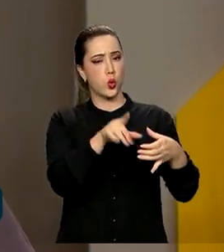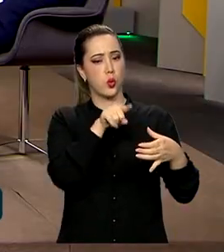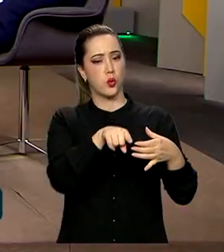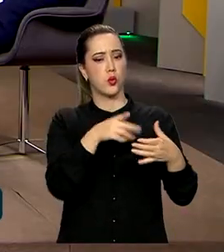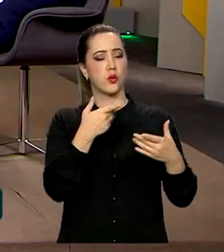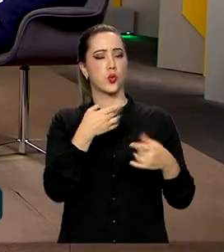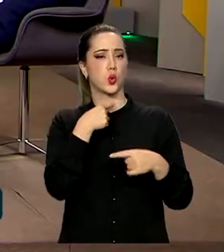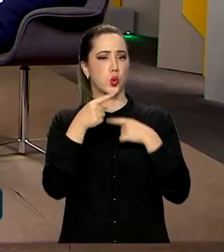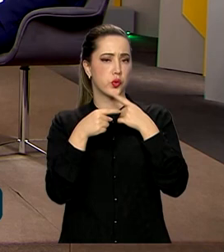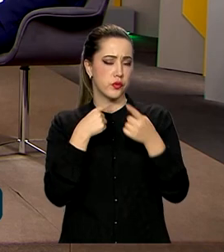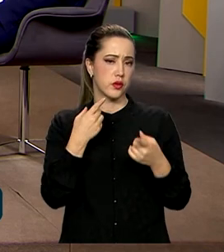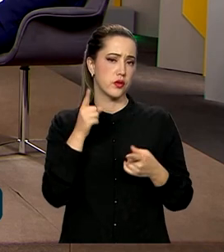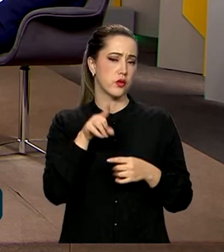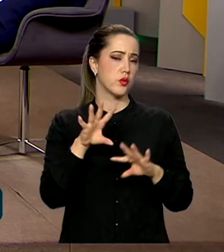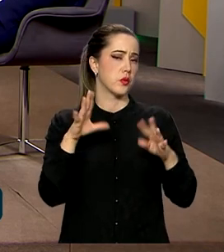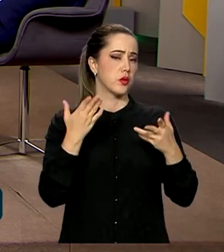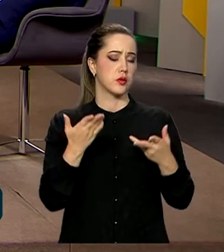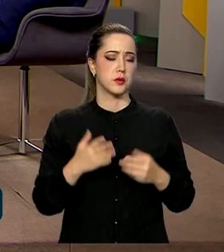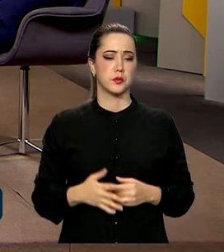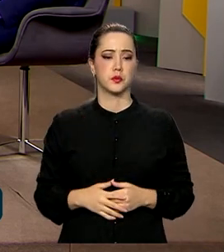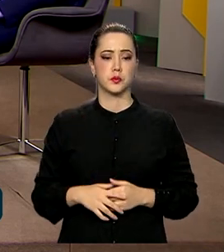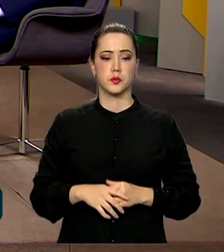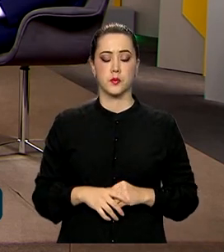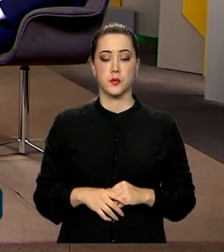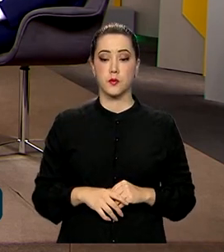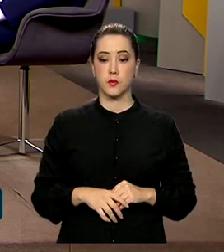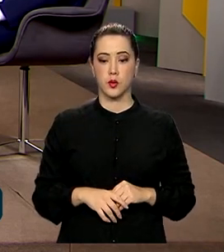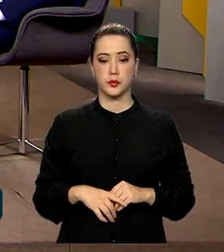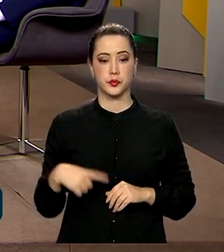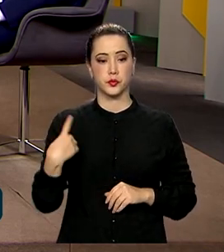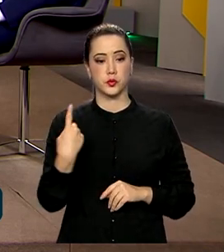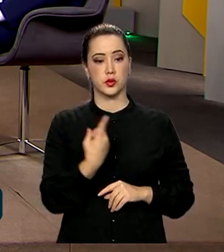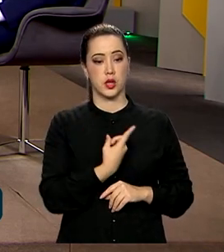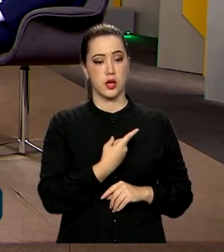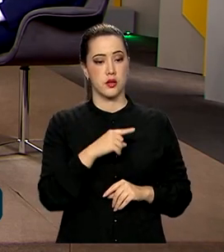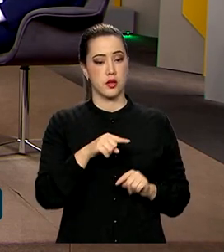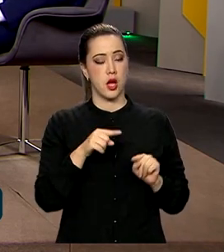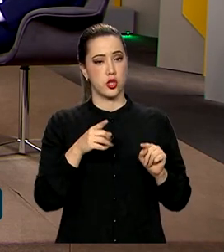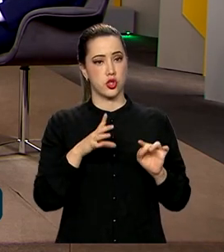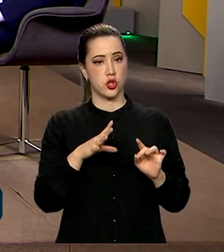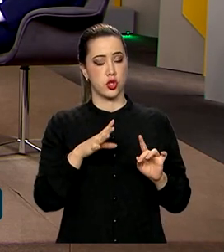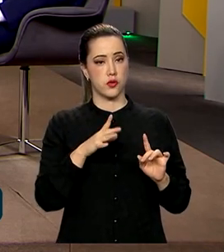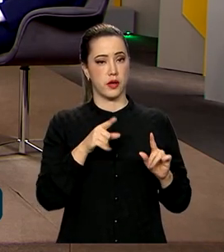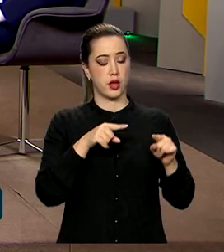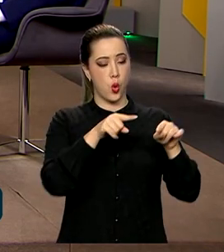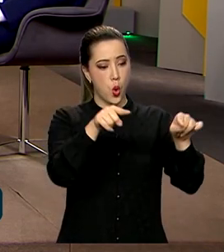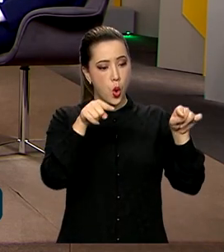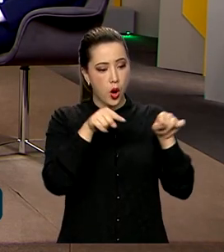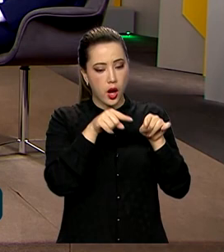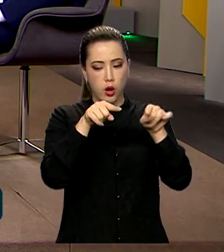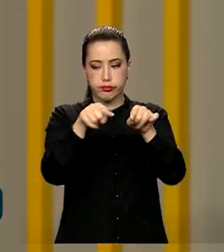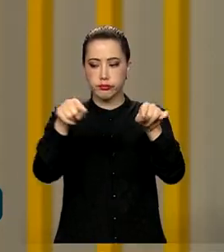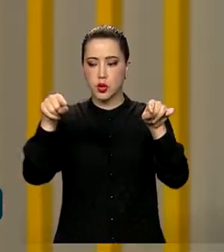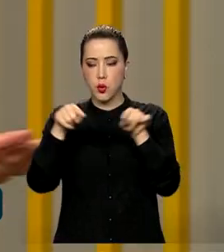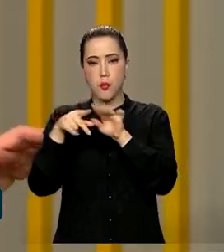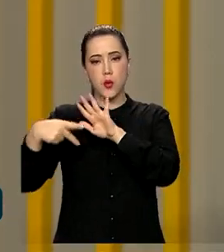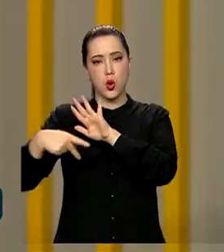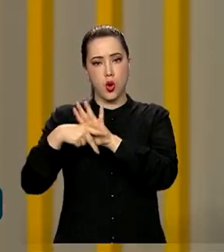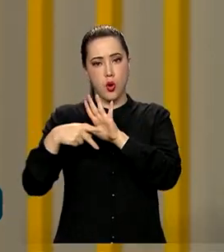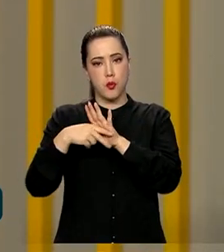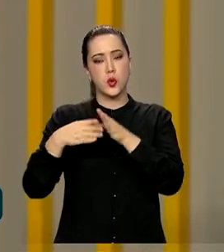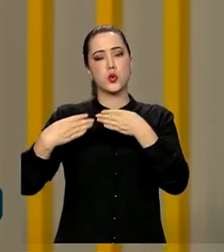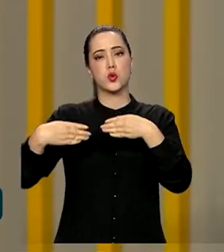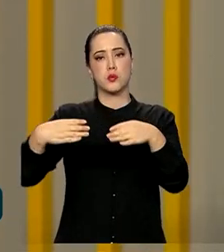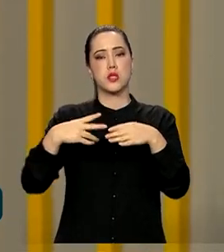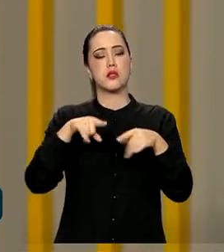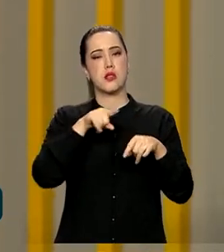plantão de dúvidas? Como é que vai funcionar? Nós vamos ter os estantes dos ministérios fazendo atendimento online, consultando